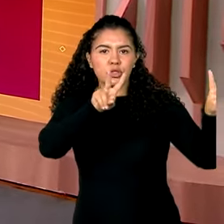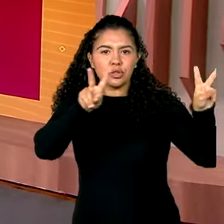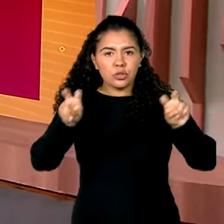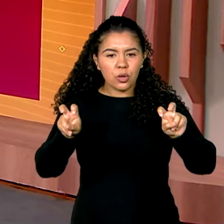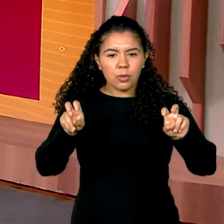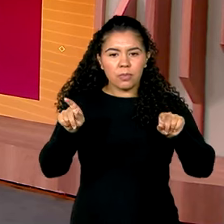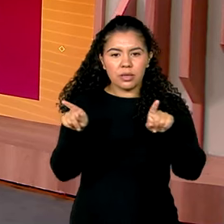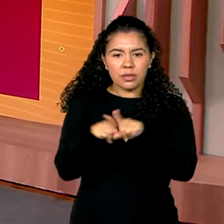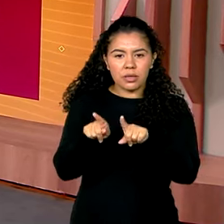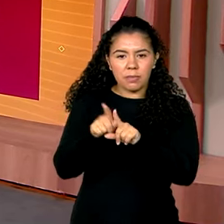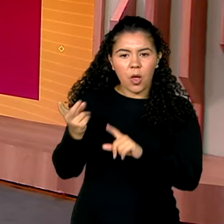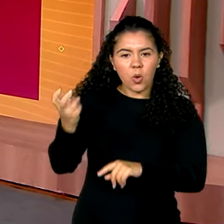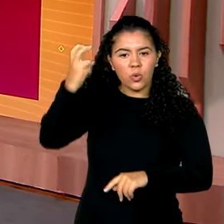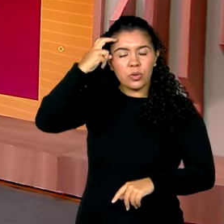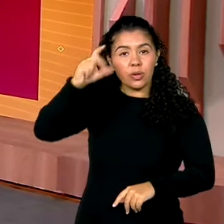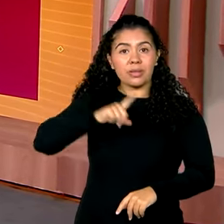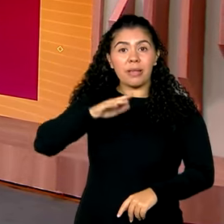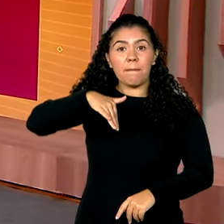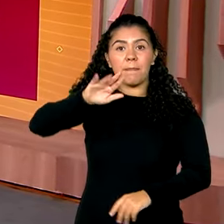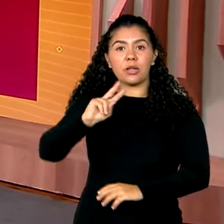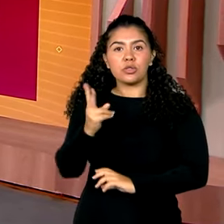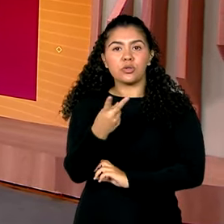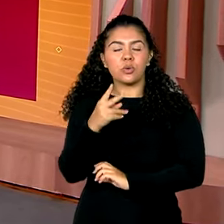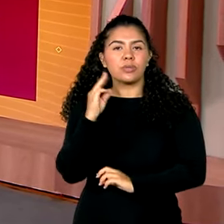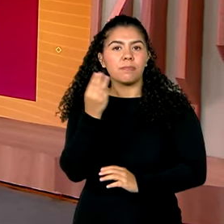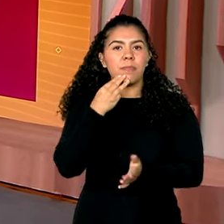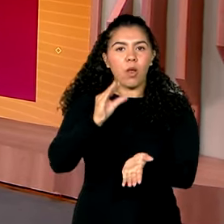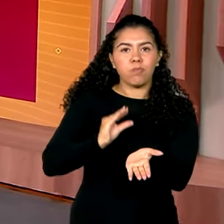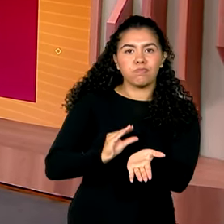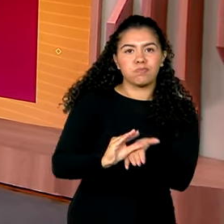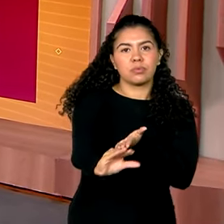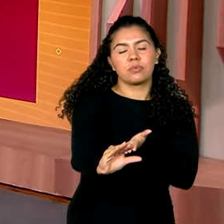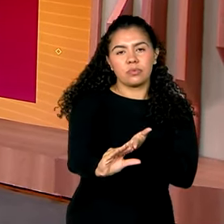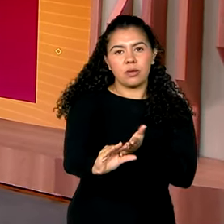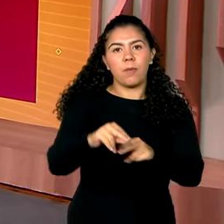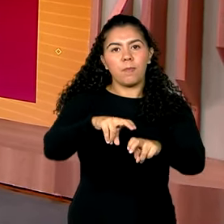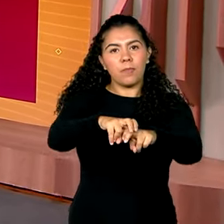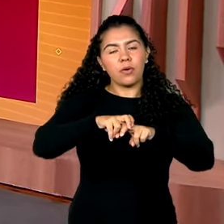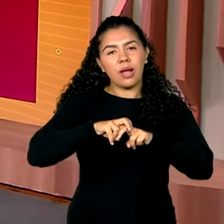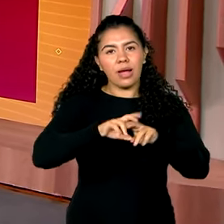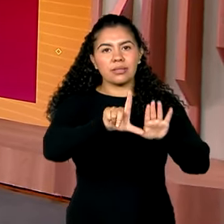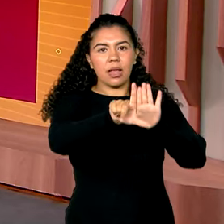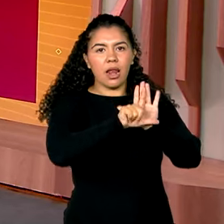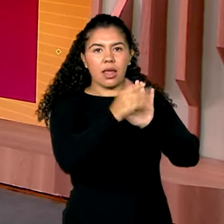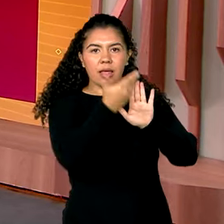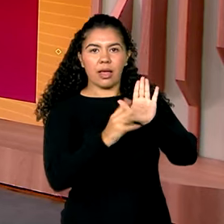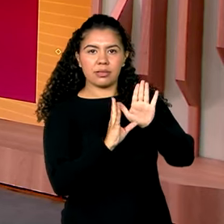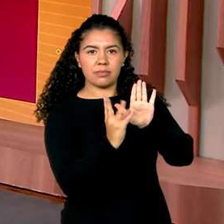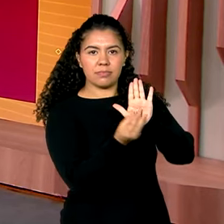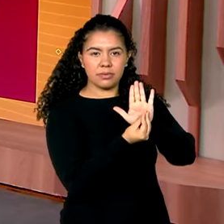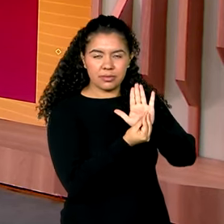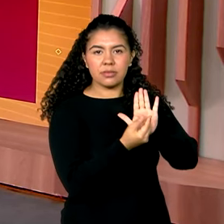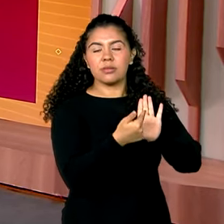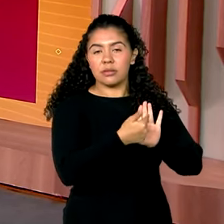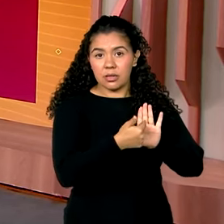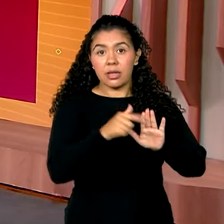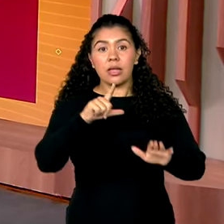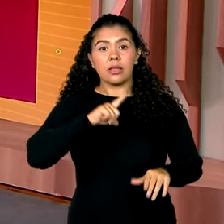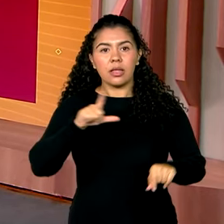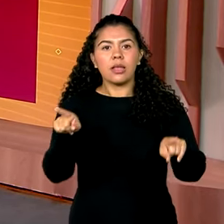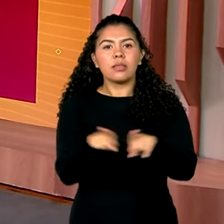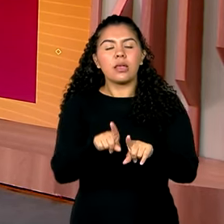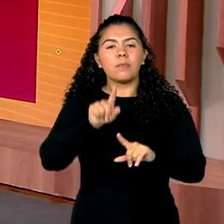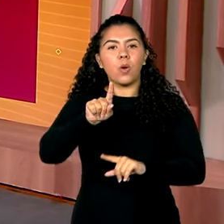2 milhões liberados em 2023 pela Lei Paulo Gustavo. E gente tem aí também 1 milhão